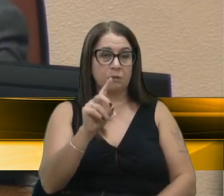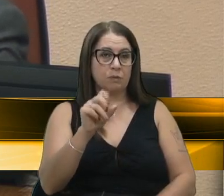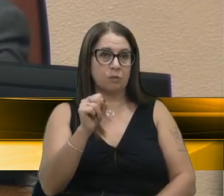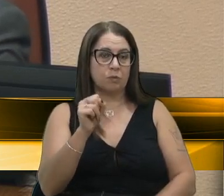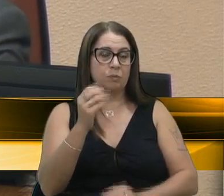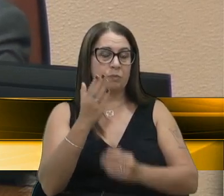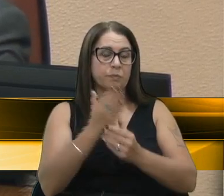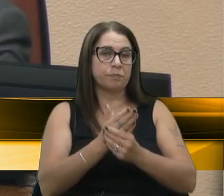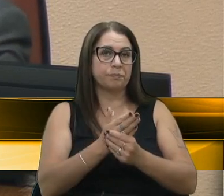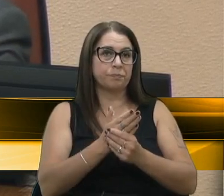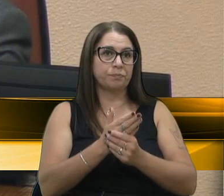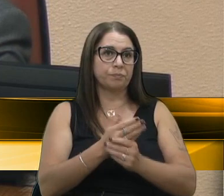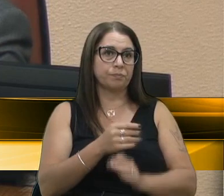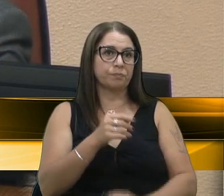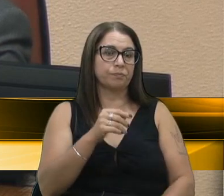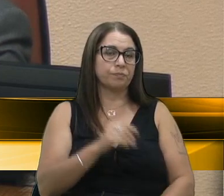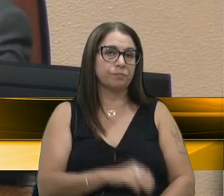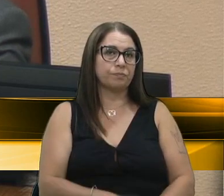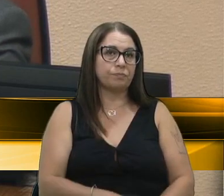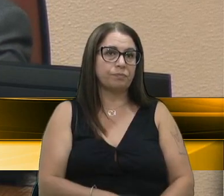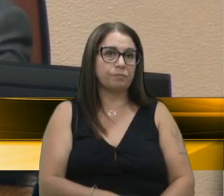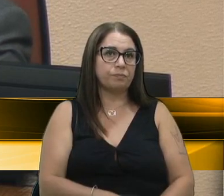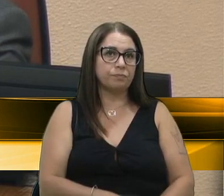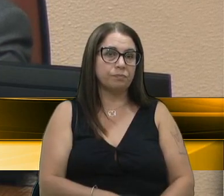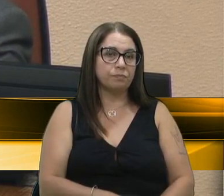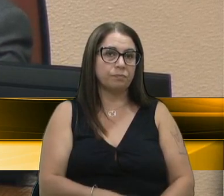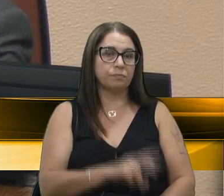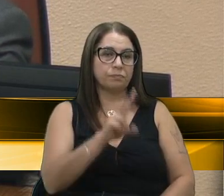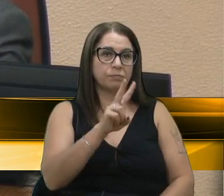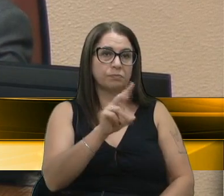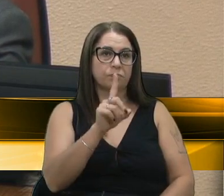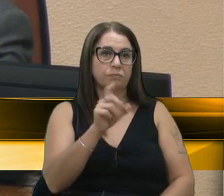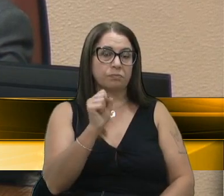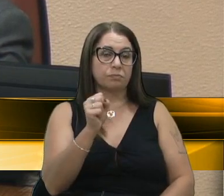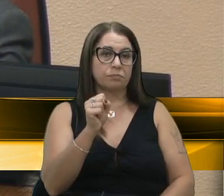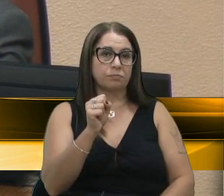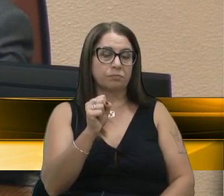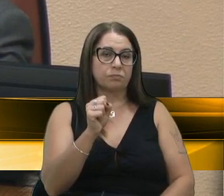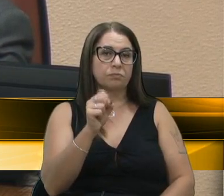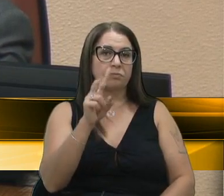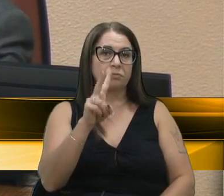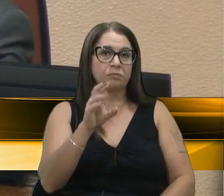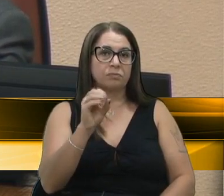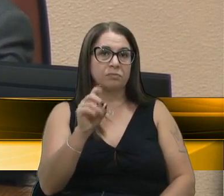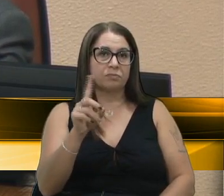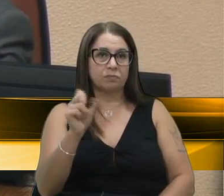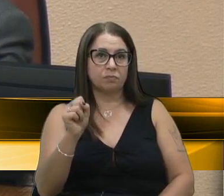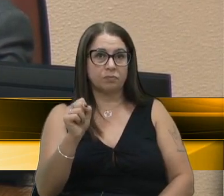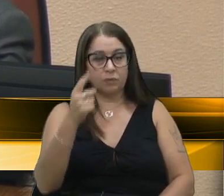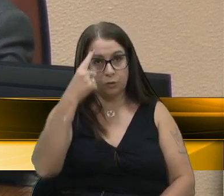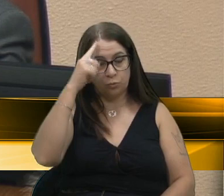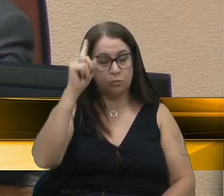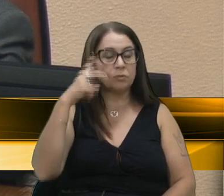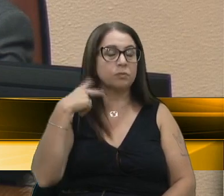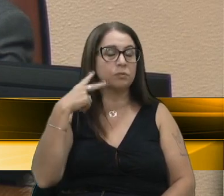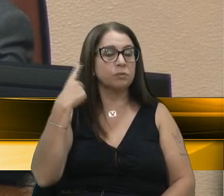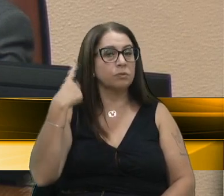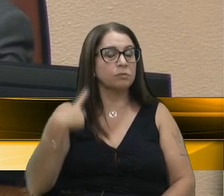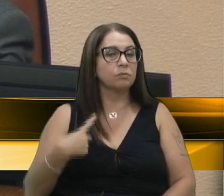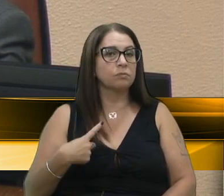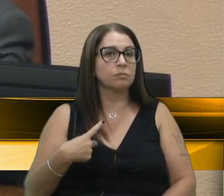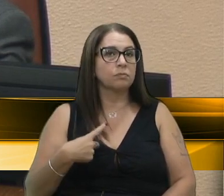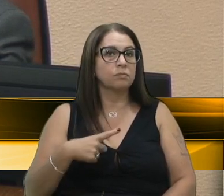contido no processo número 218-2018, de autoria da vereadora Denise